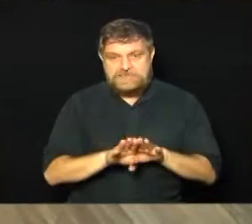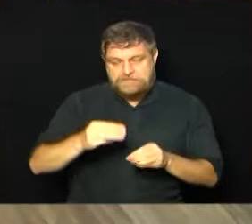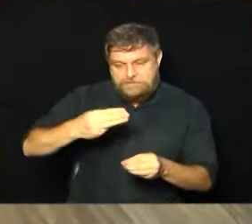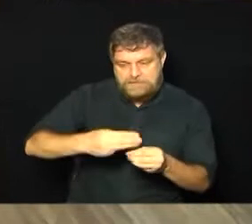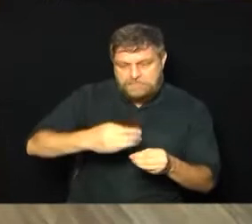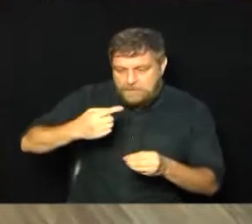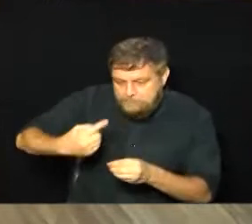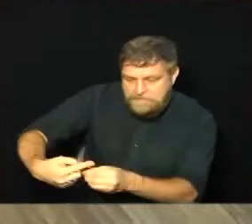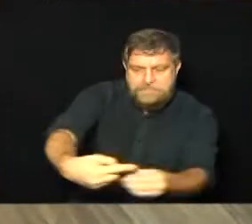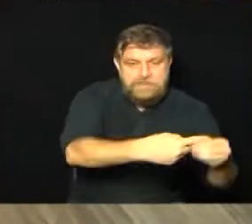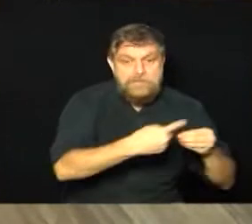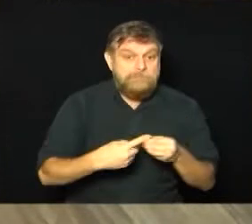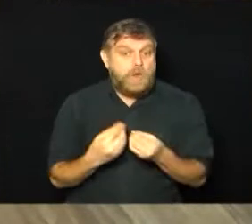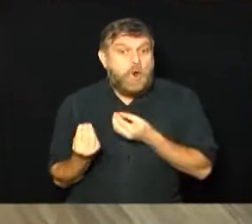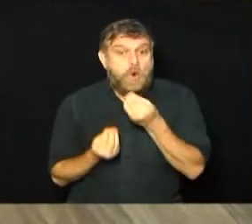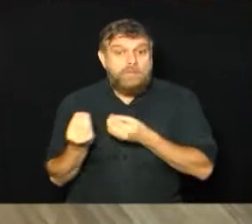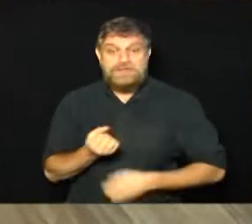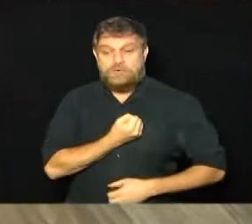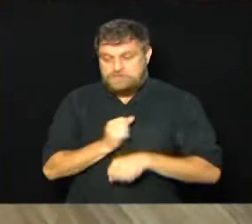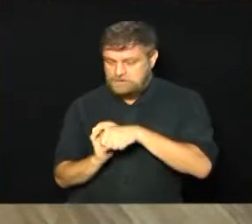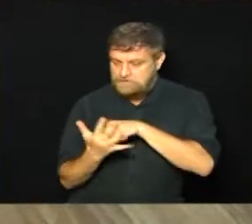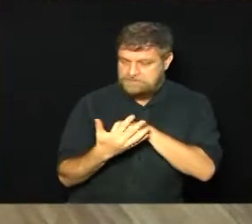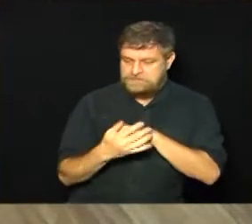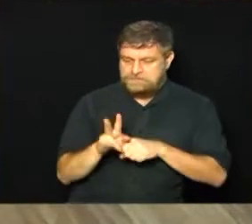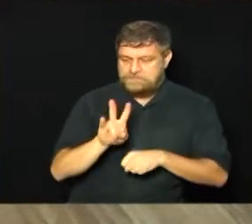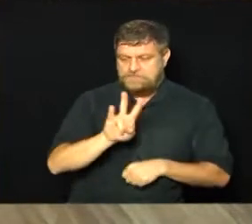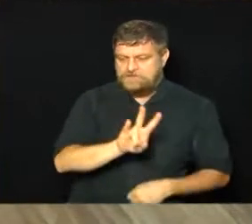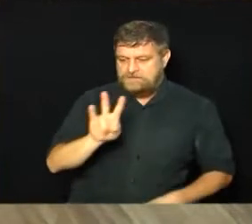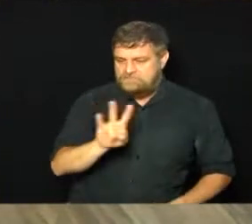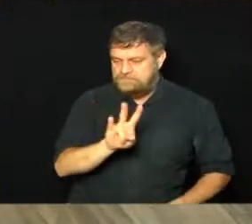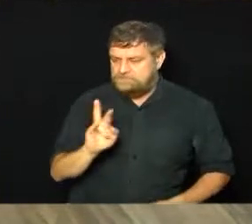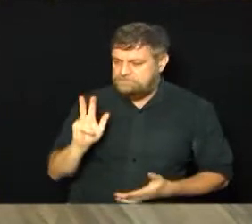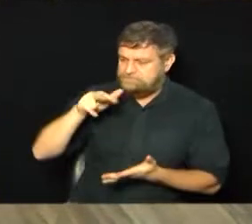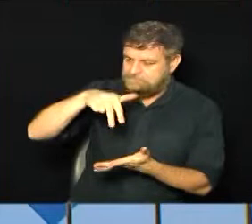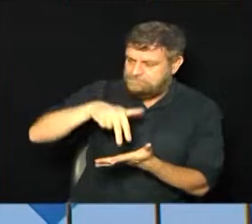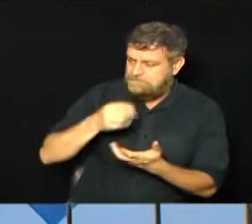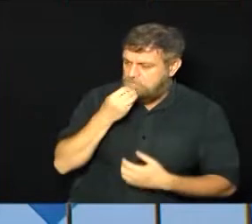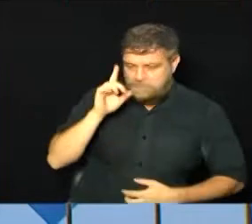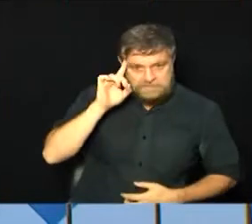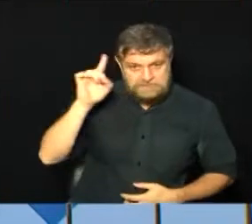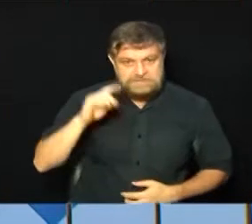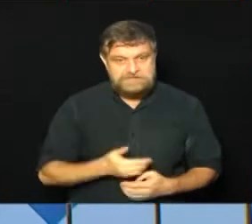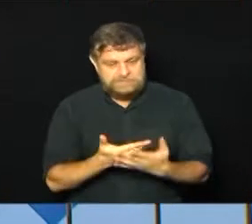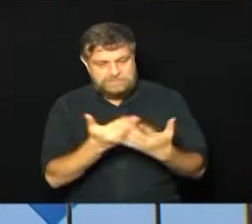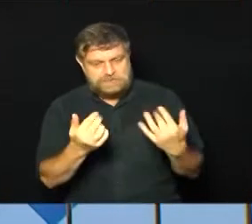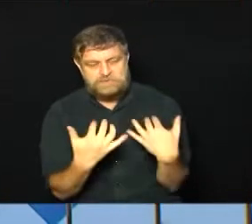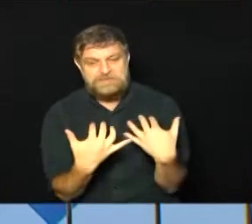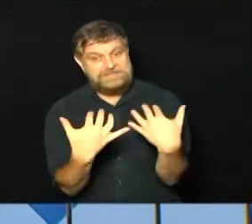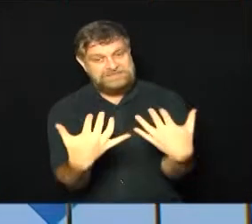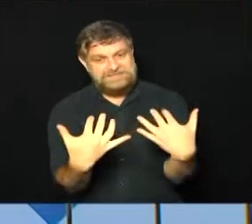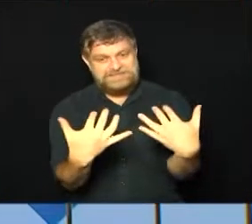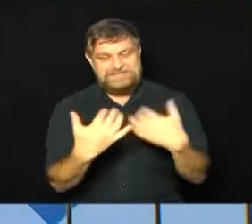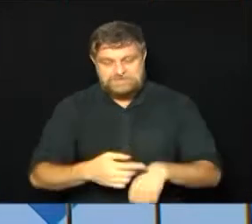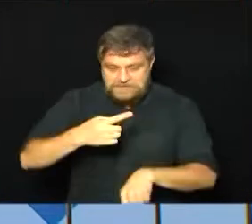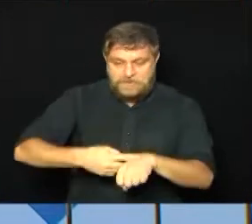metropolitana de Campinas, então Vivi, seja bem-vinda e bom dia. Bom dia, Gabriel, bom dia a todo mundo que está assistindo a gente